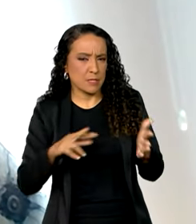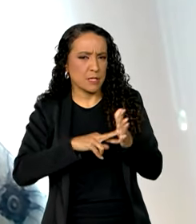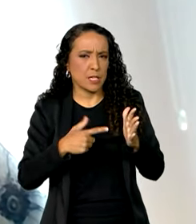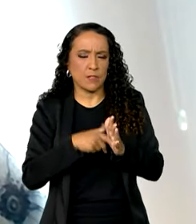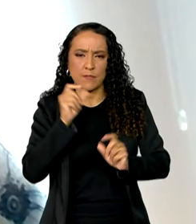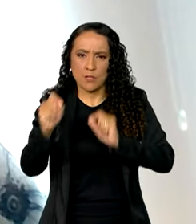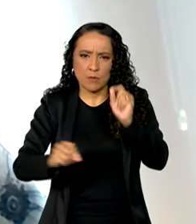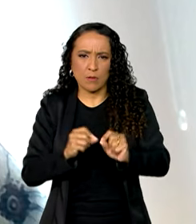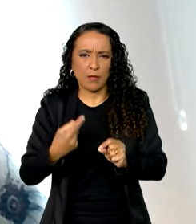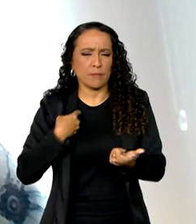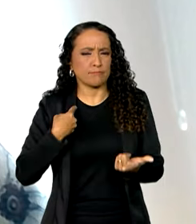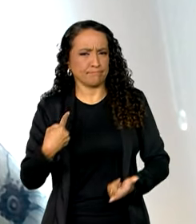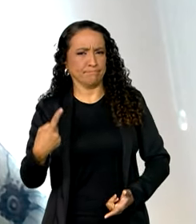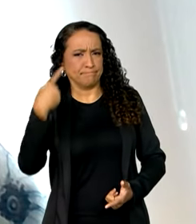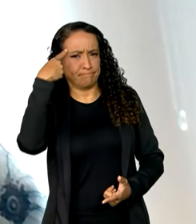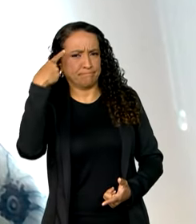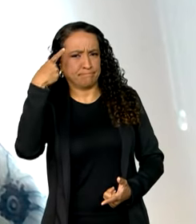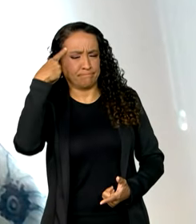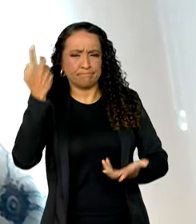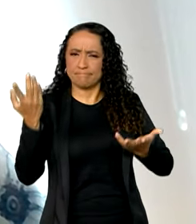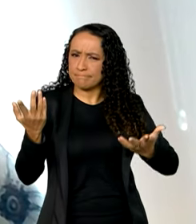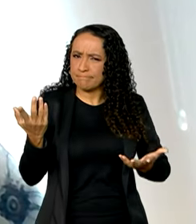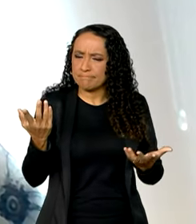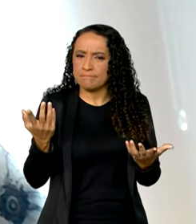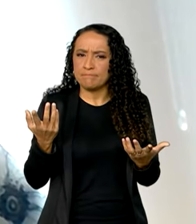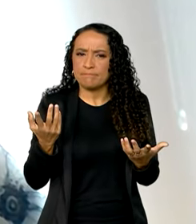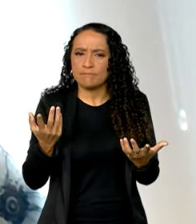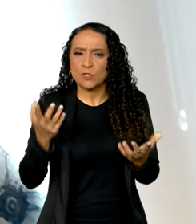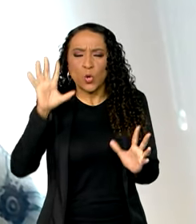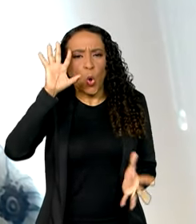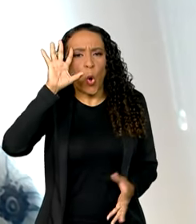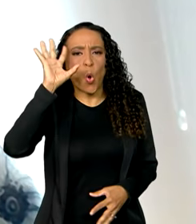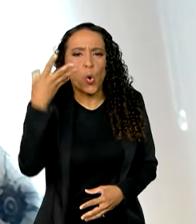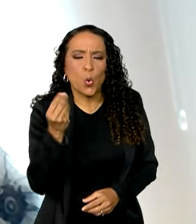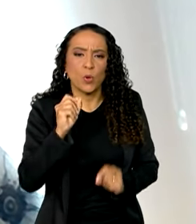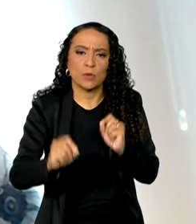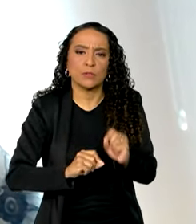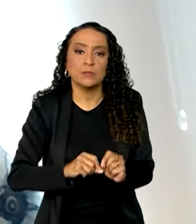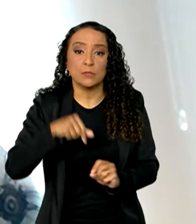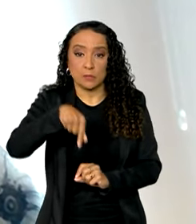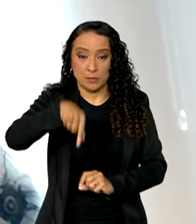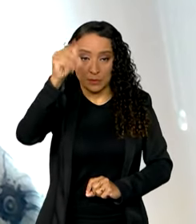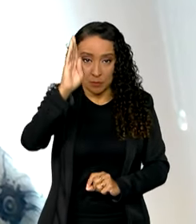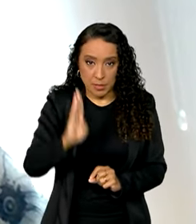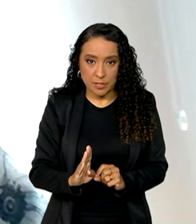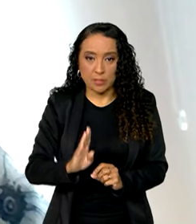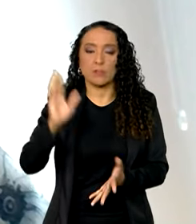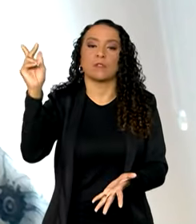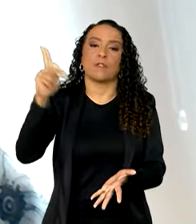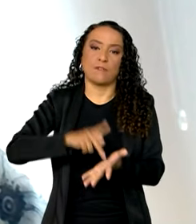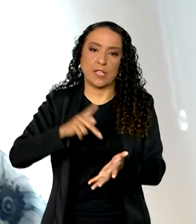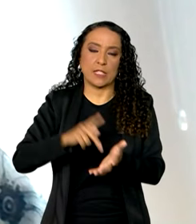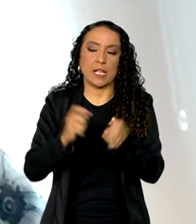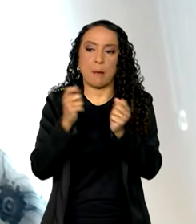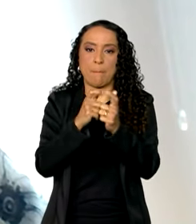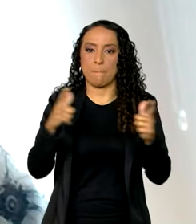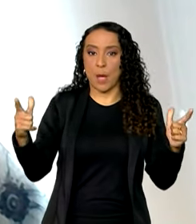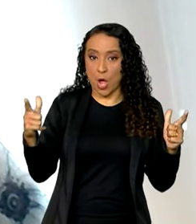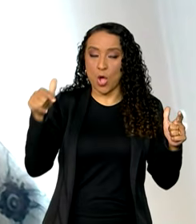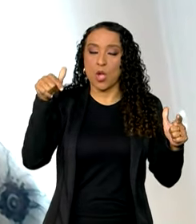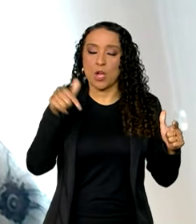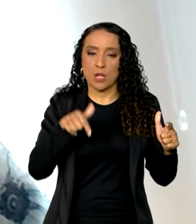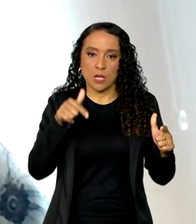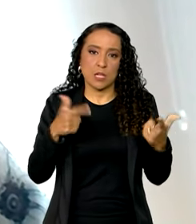nos leva a concluir que no Brasil, de fato, a maior parte,